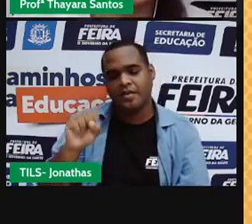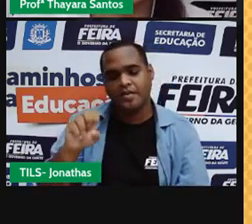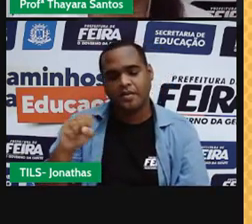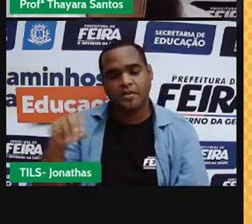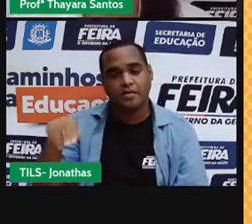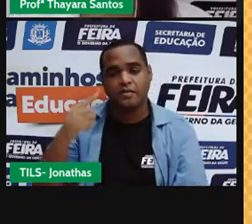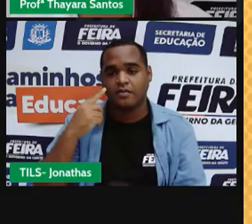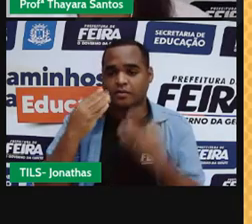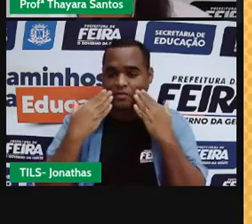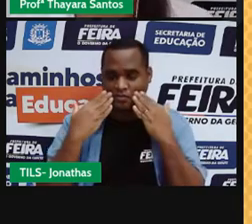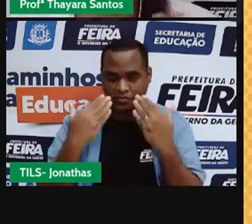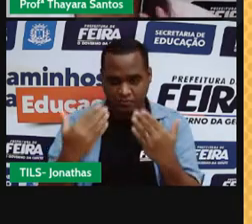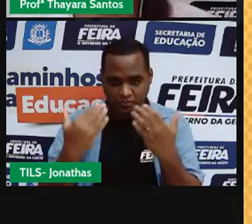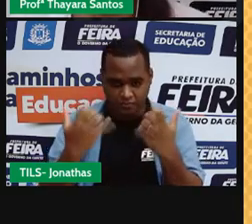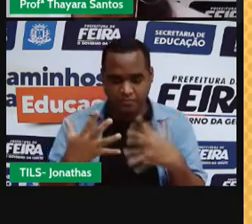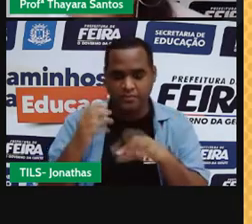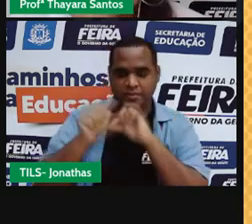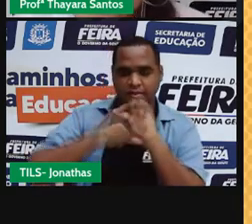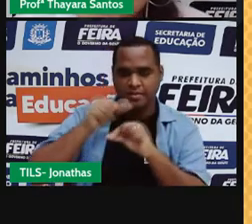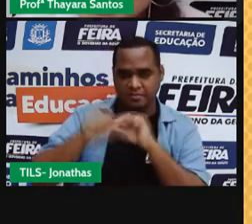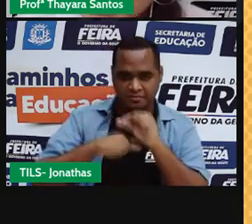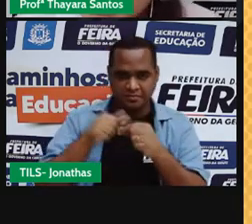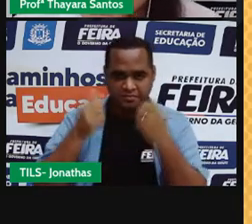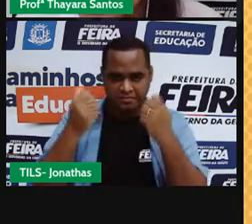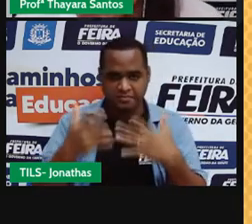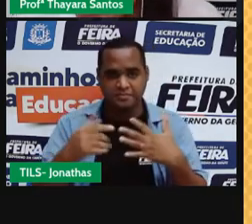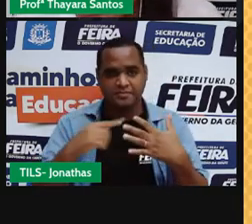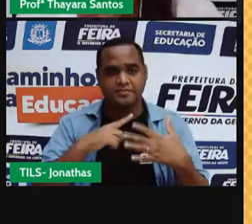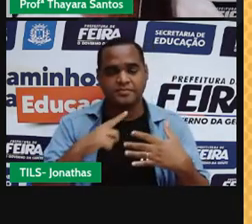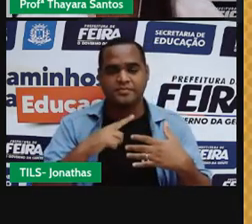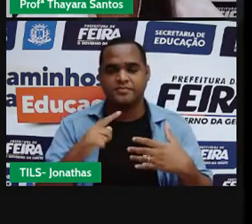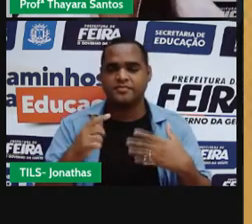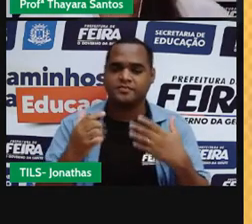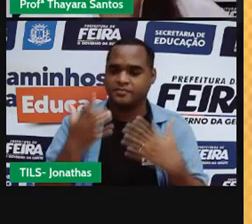nome de cada uma dessas mudanças, então está muito facinho para vocês fazerem.